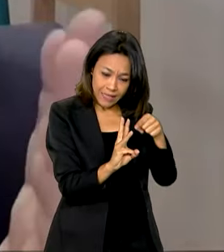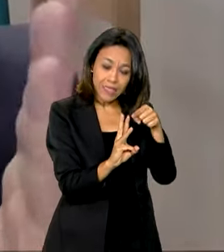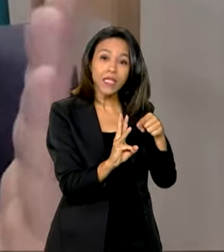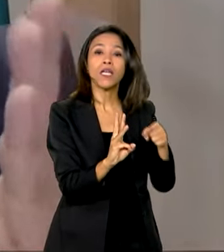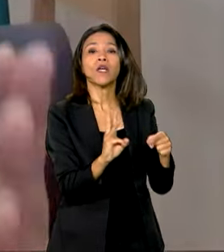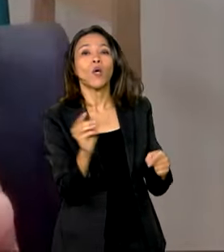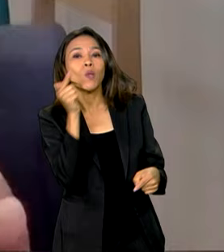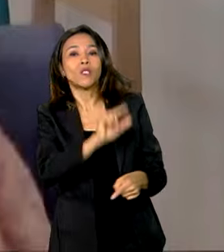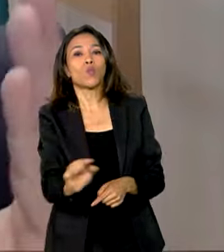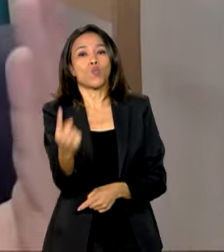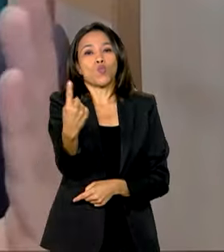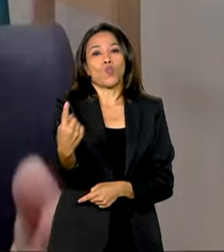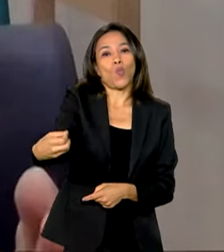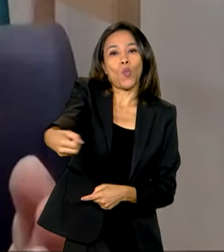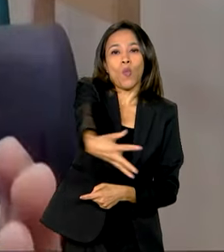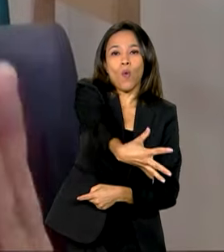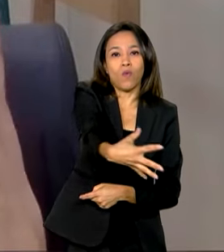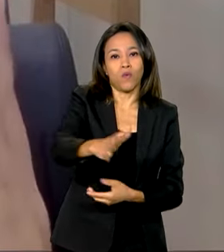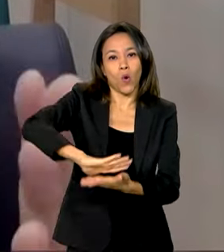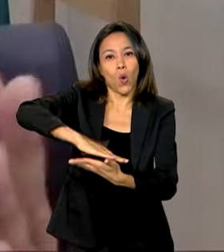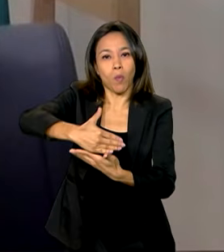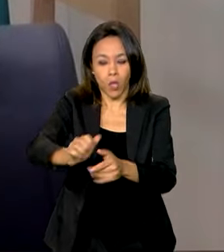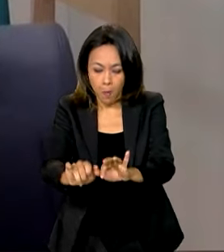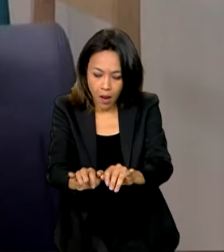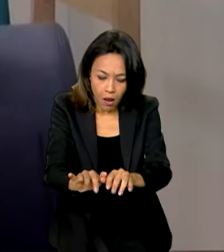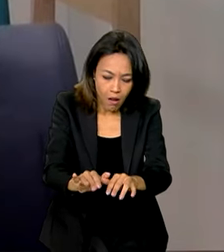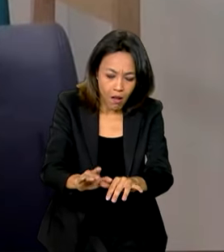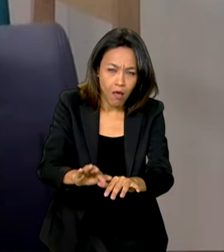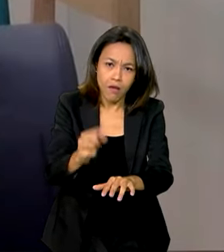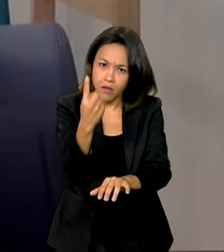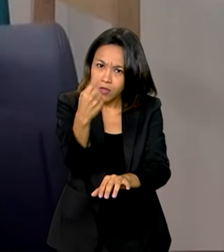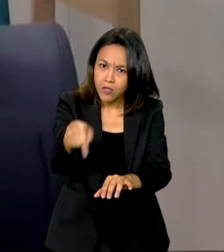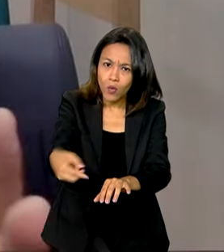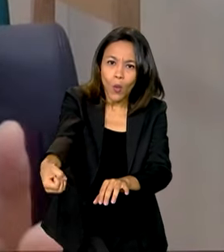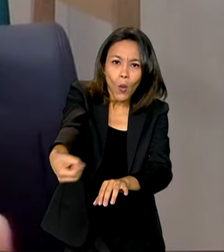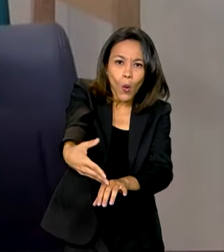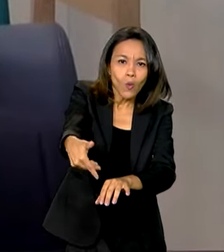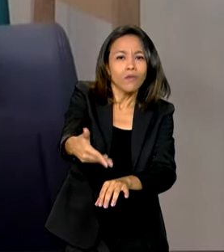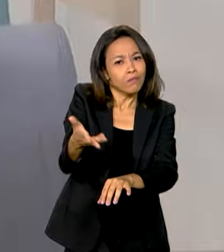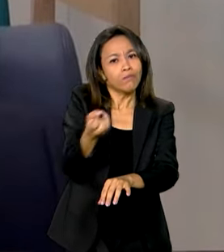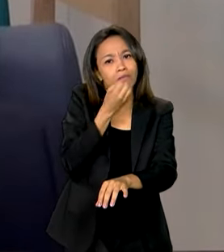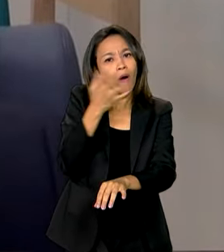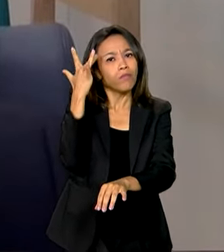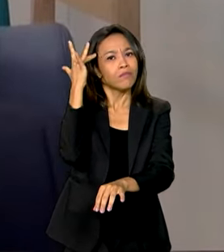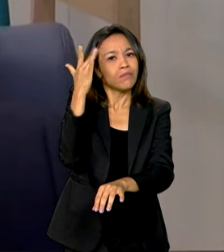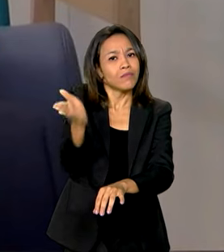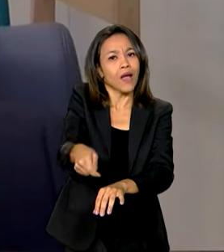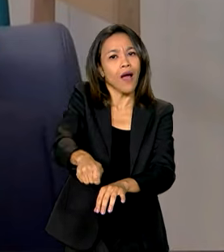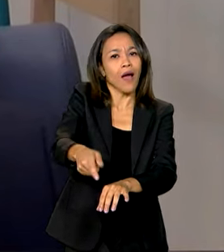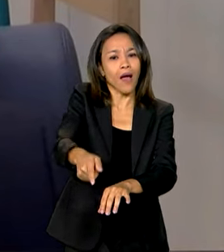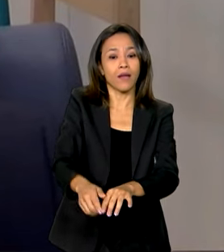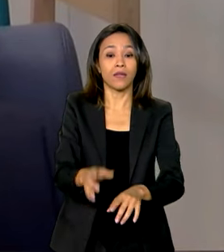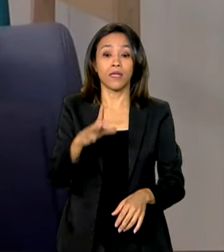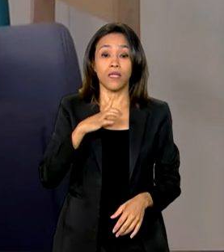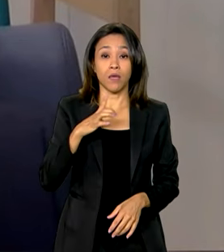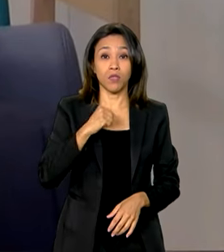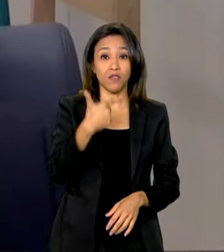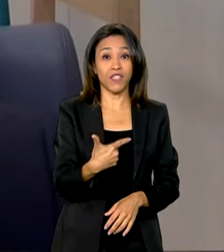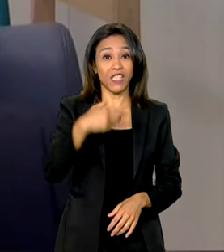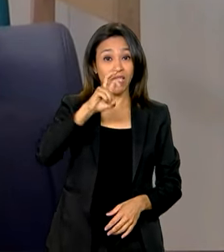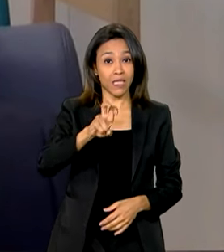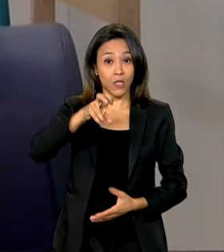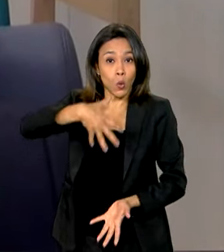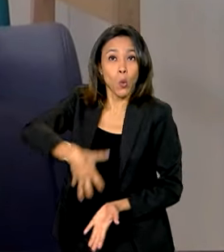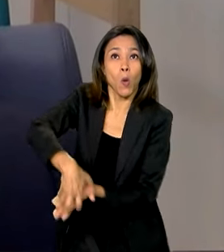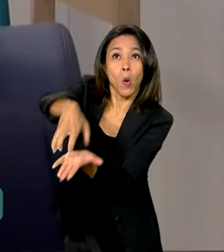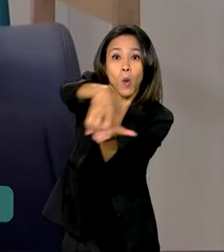novo, porque esse novo é bom e funciona como um equipamento bem atualizado. Nós temos 25 centros de recondicionamento no